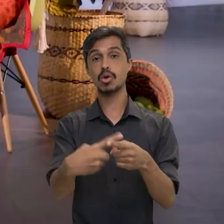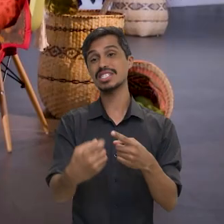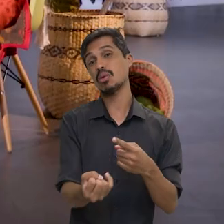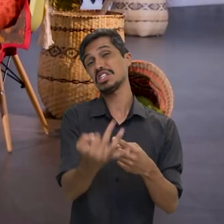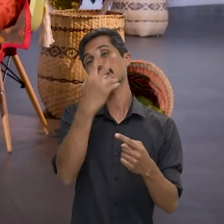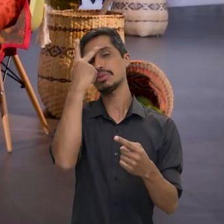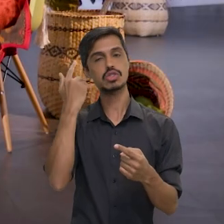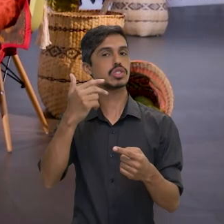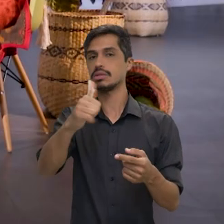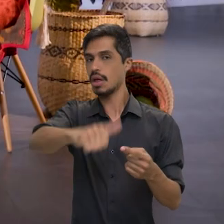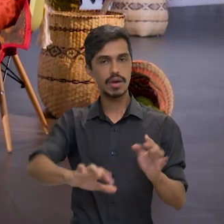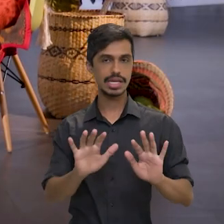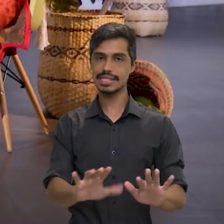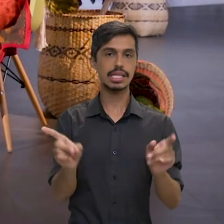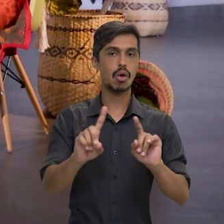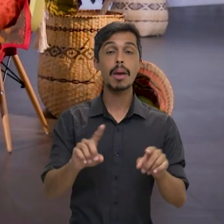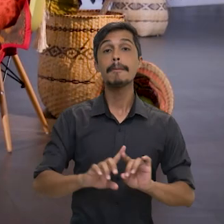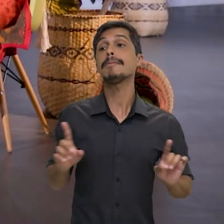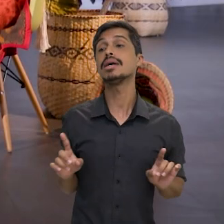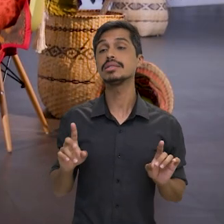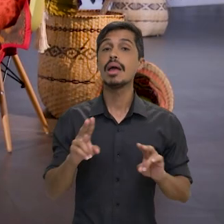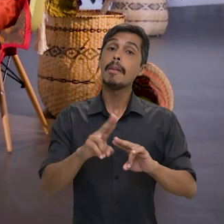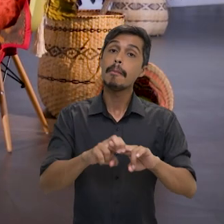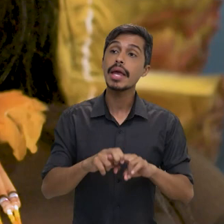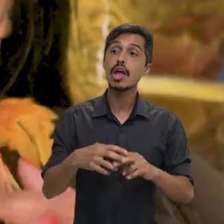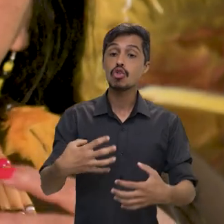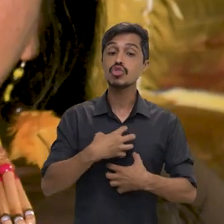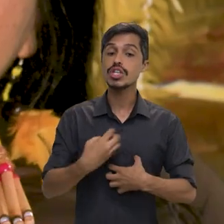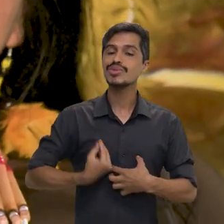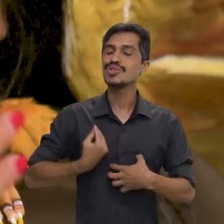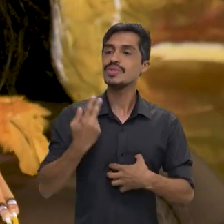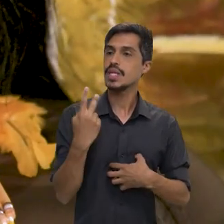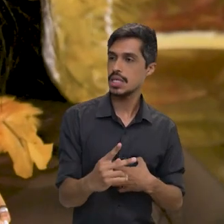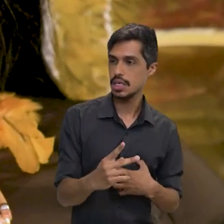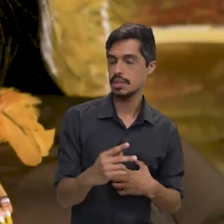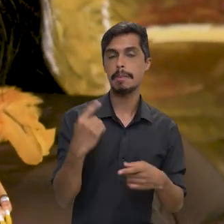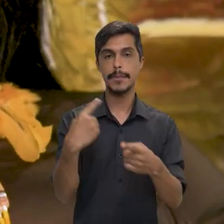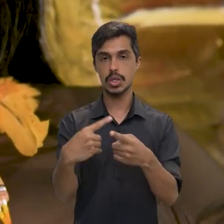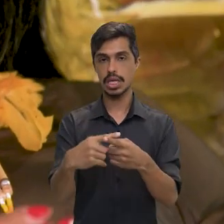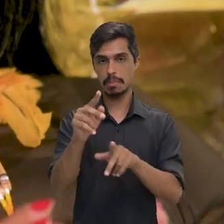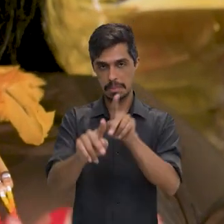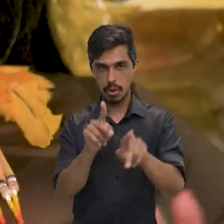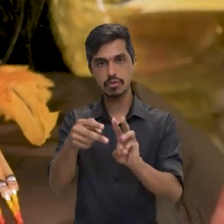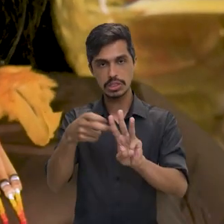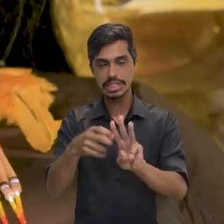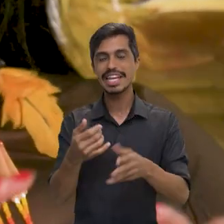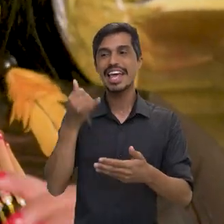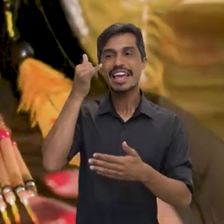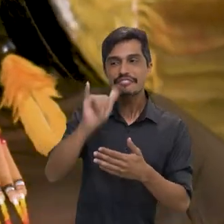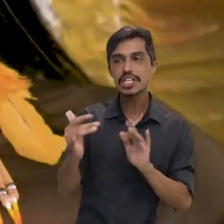pela quantidade de pessoas, mas pelo modo de vida dessas pessoas, porque eles